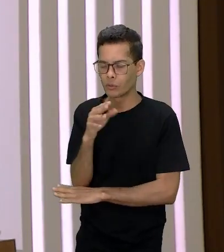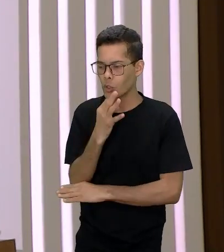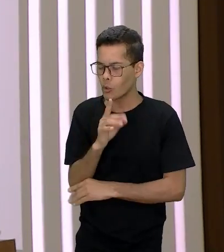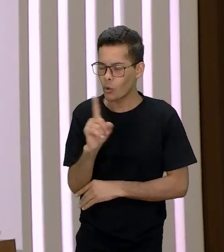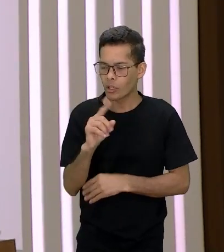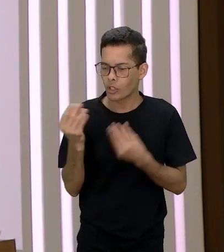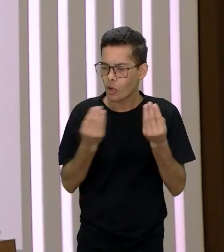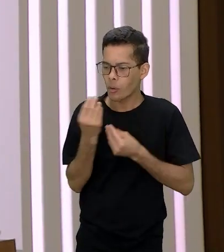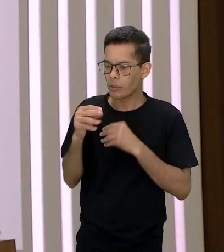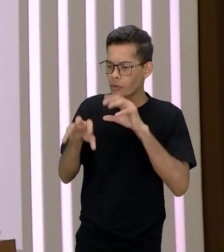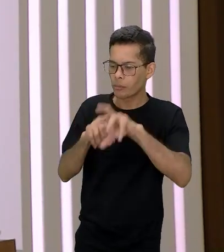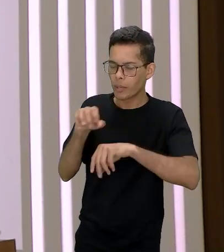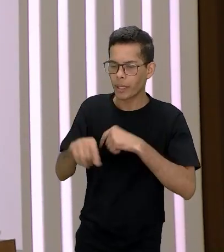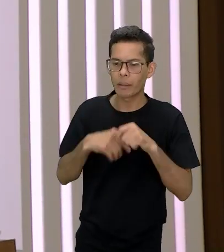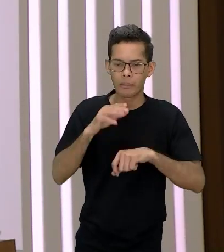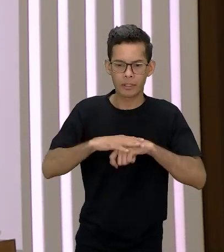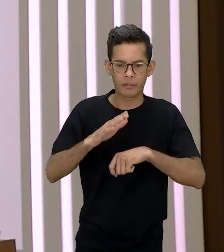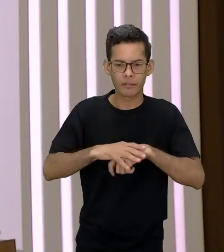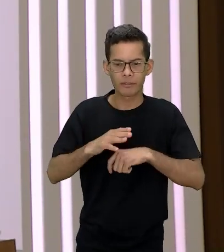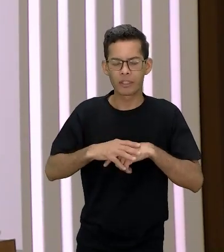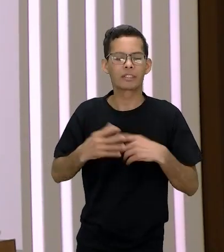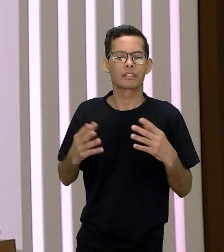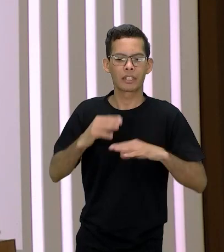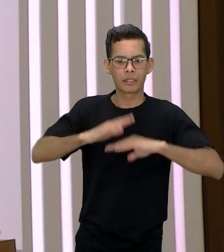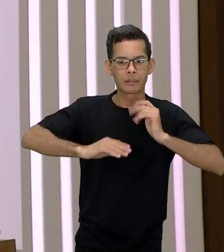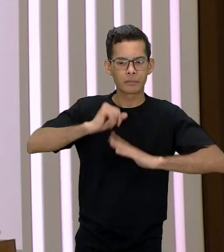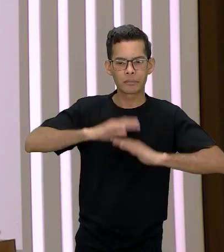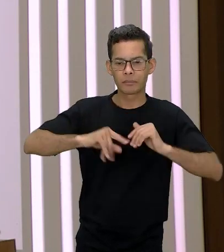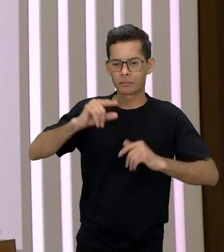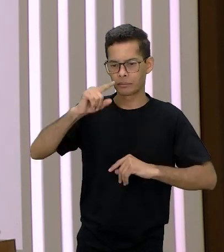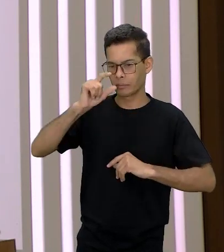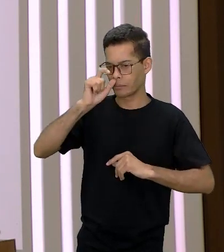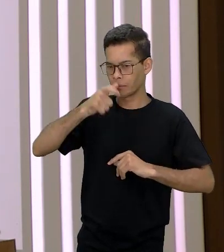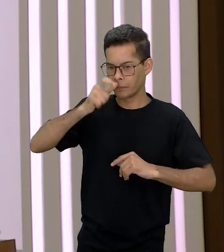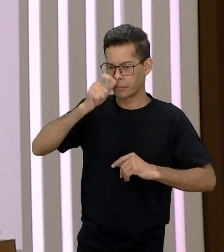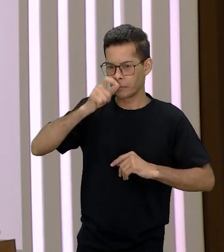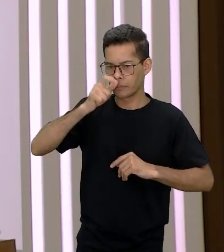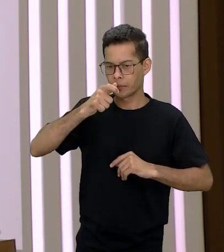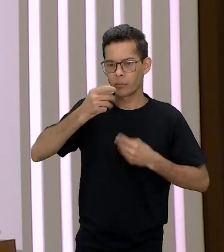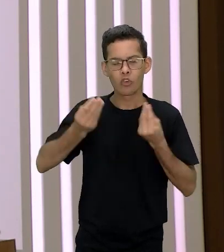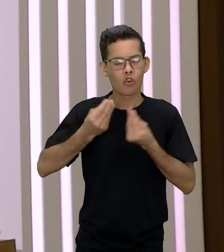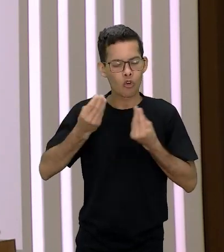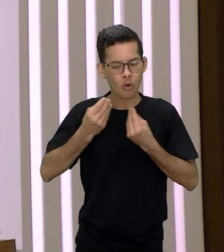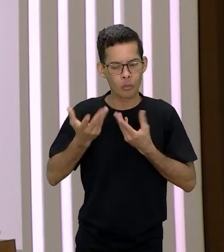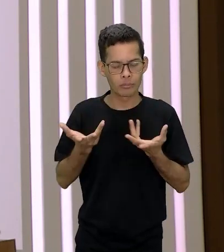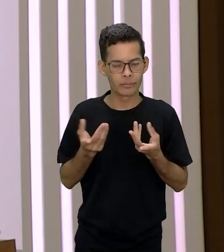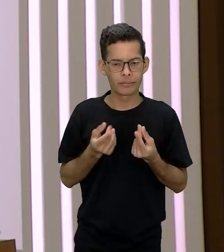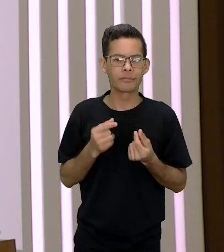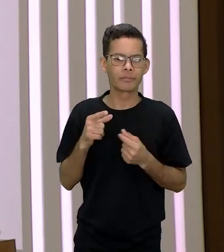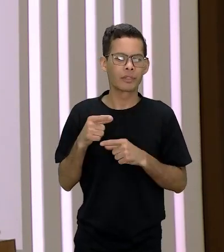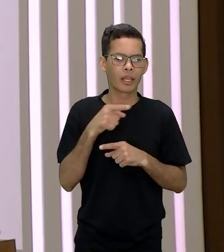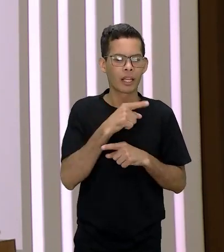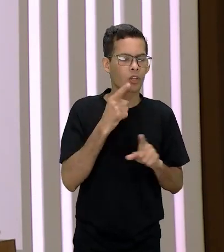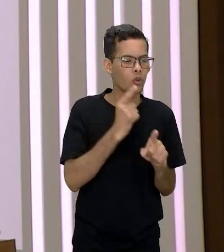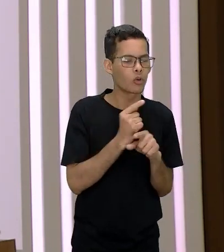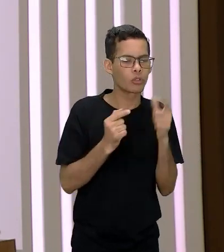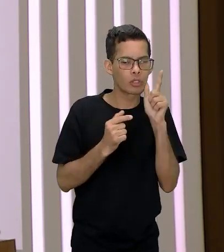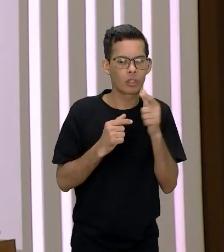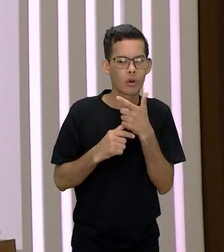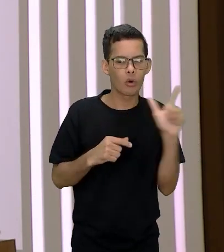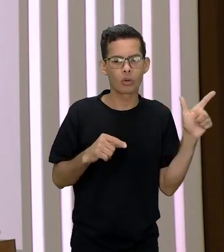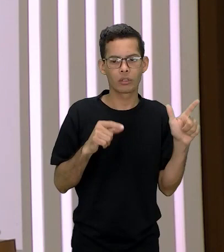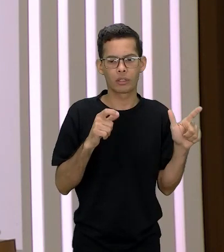aqui e aí ela encontra uma outra mulher que é a Judah White né e que também é uma